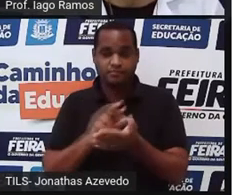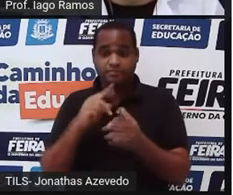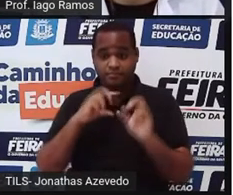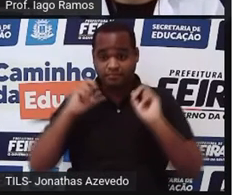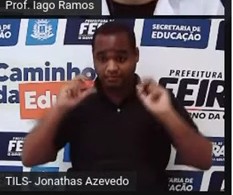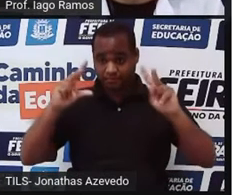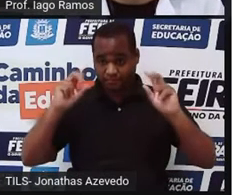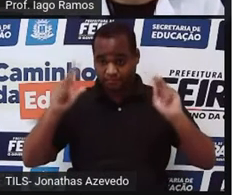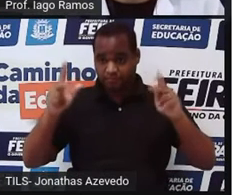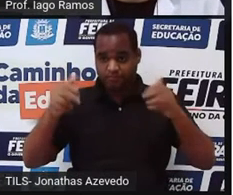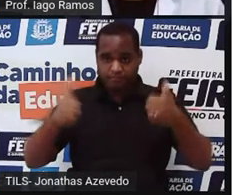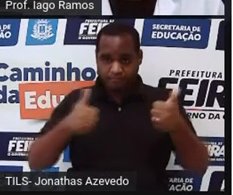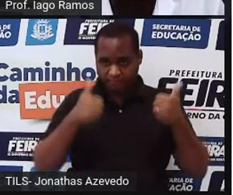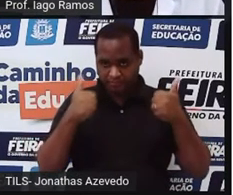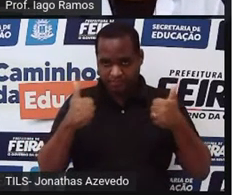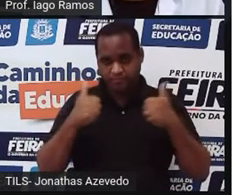Ok?